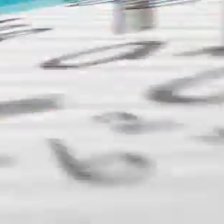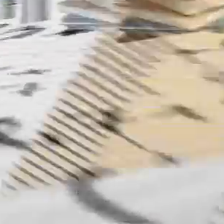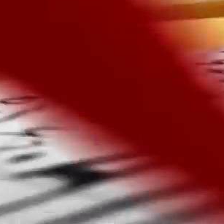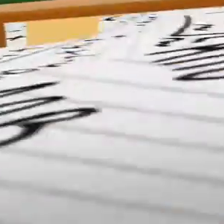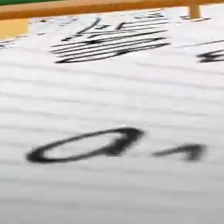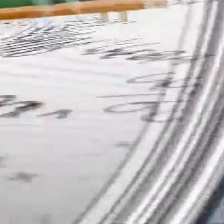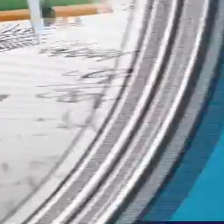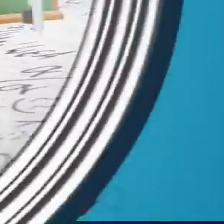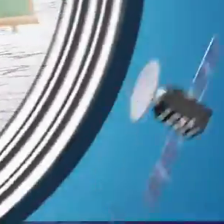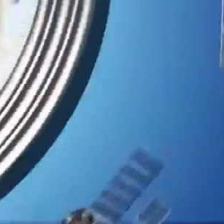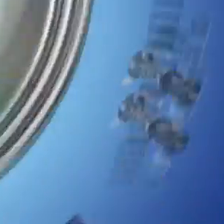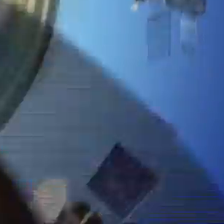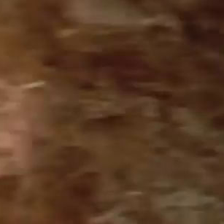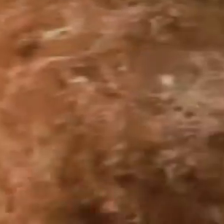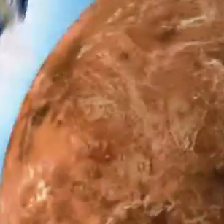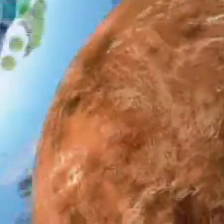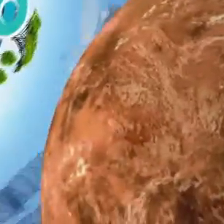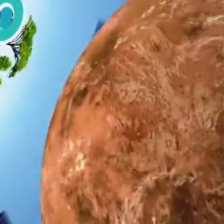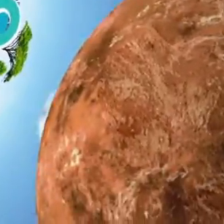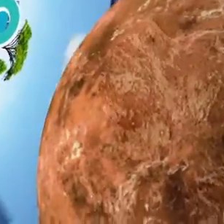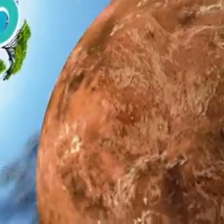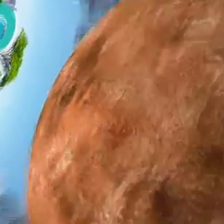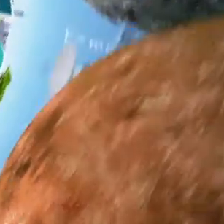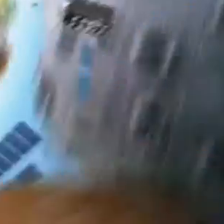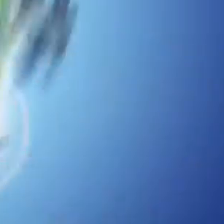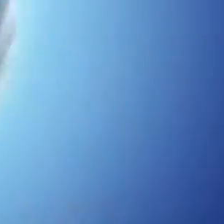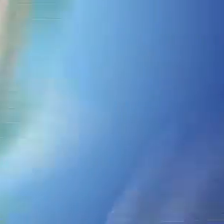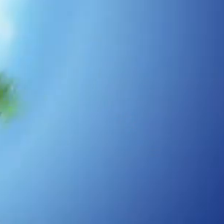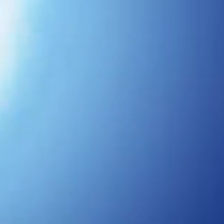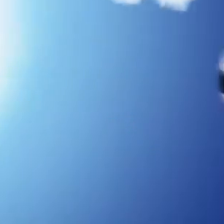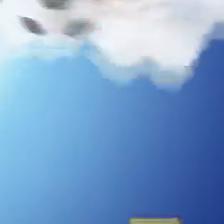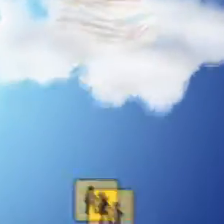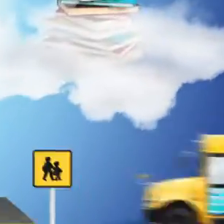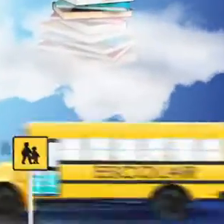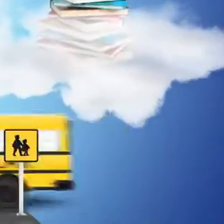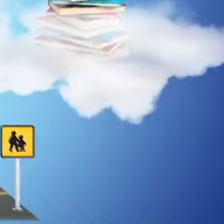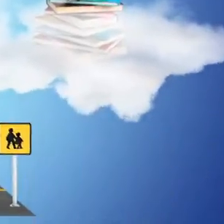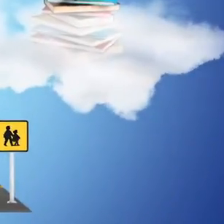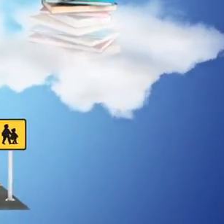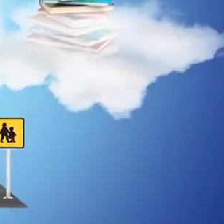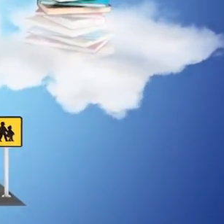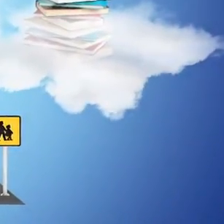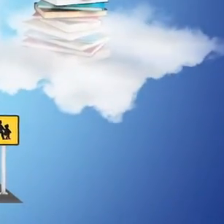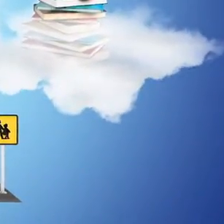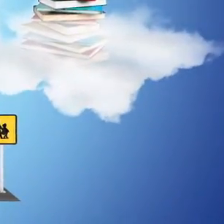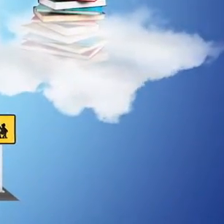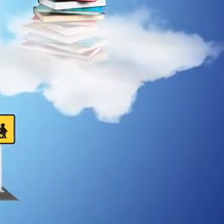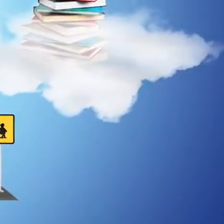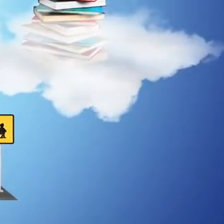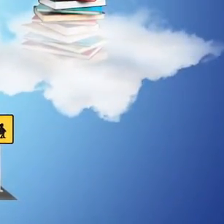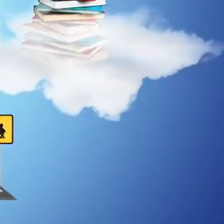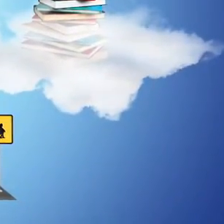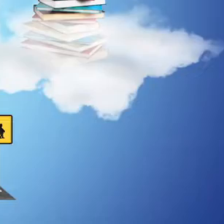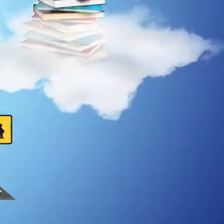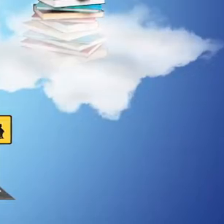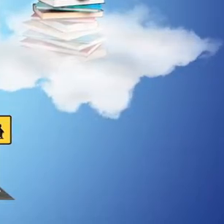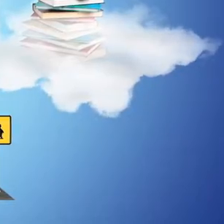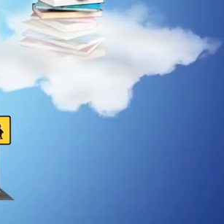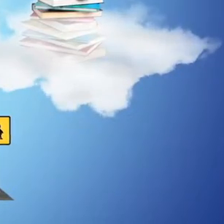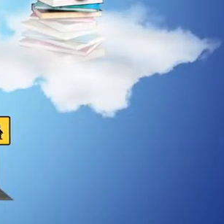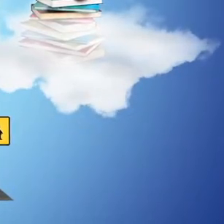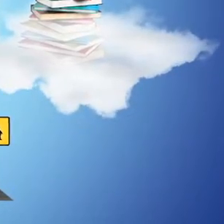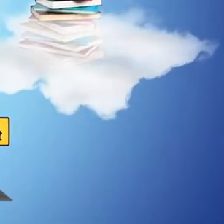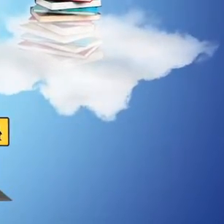Transcrição e Legendas